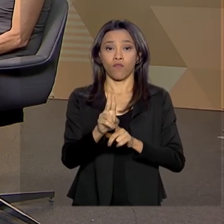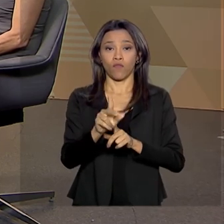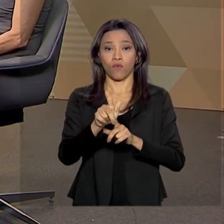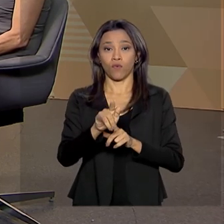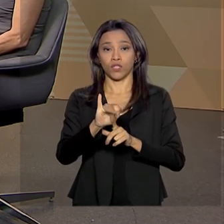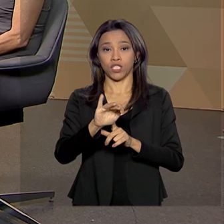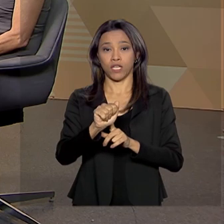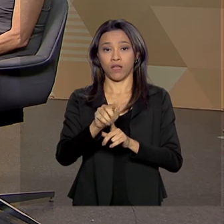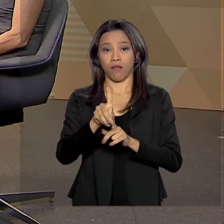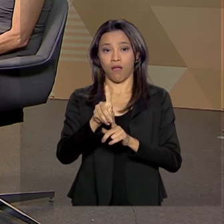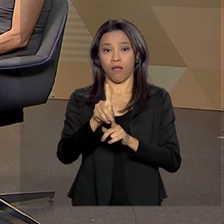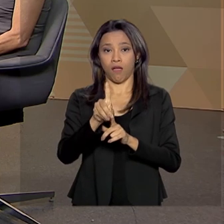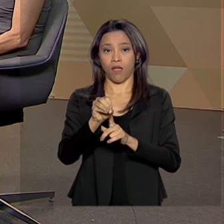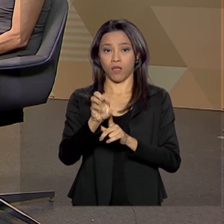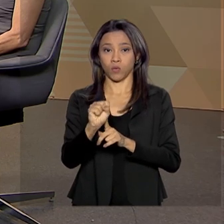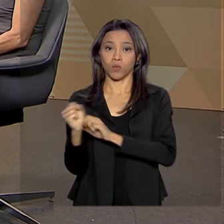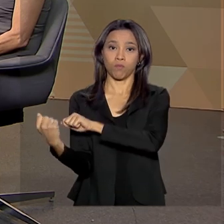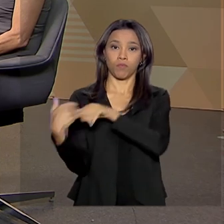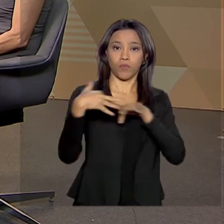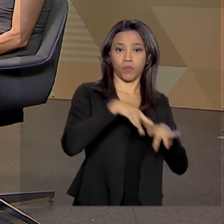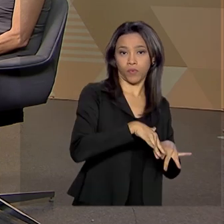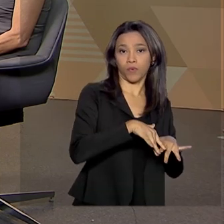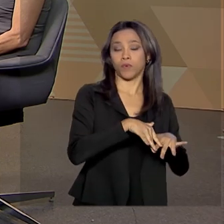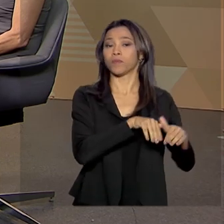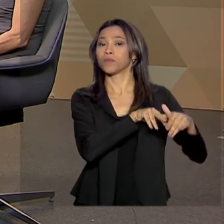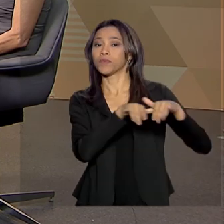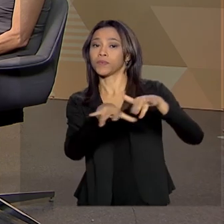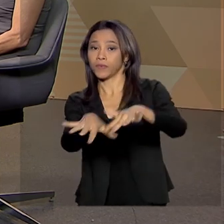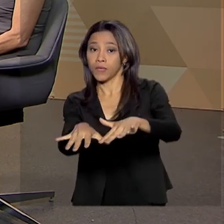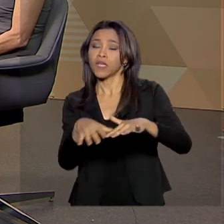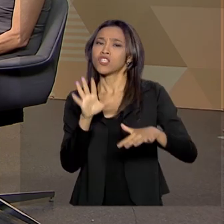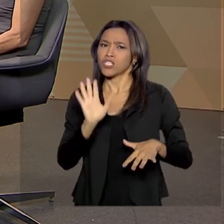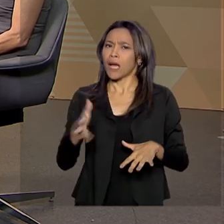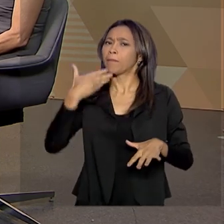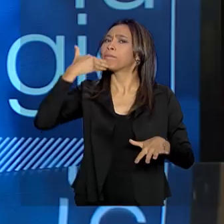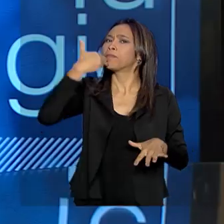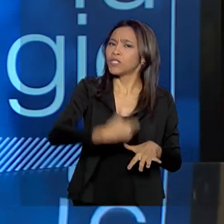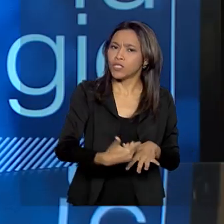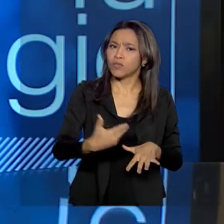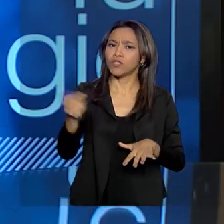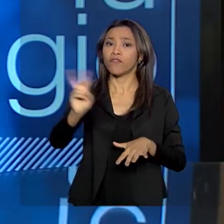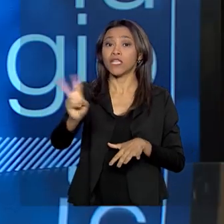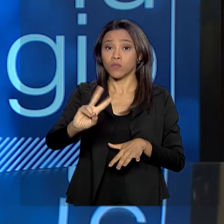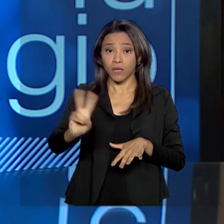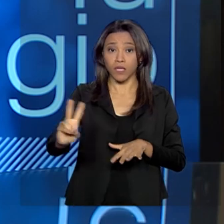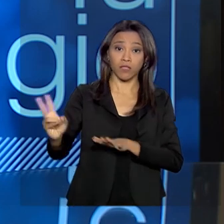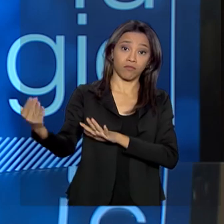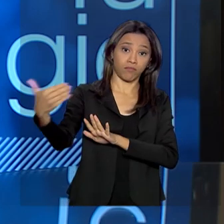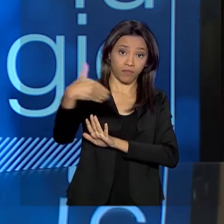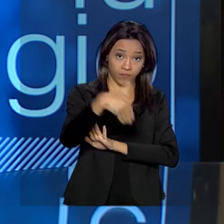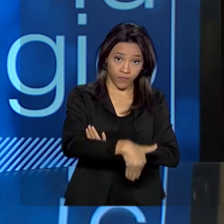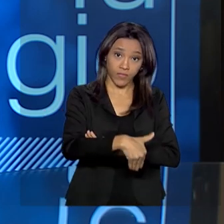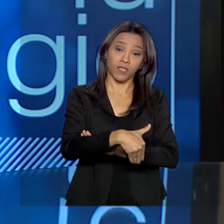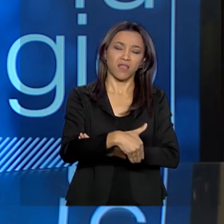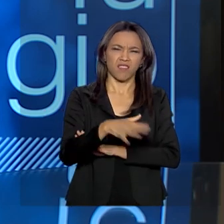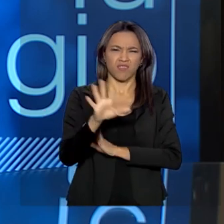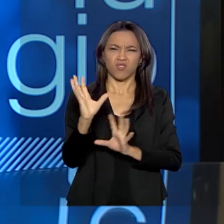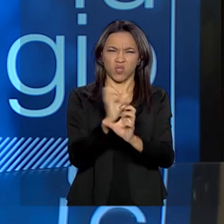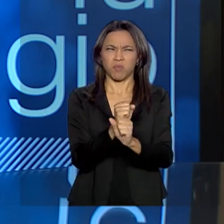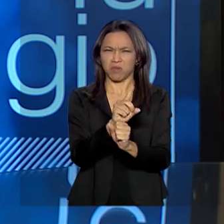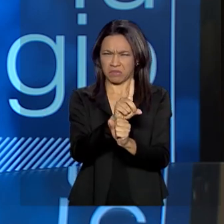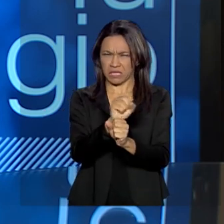a partir de 2016, houve um aumento considerável de pedidos de refúgio de venezuelanos, atualmente são mais de 100 mil.